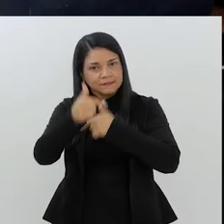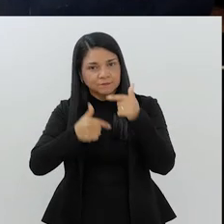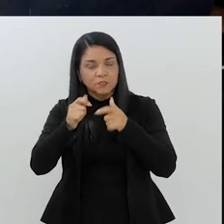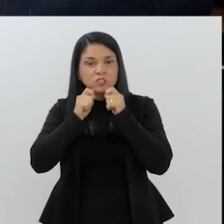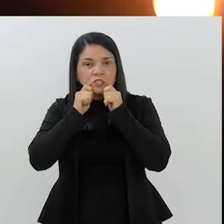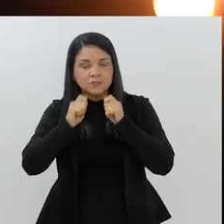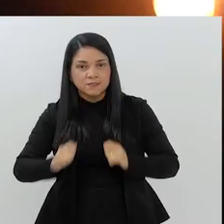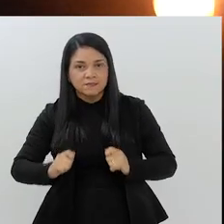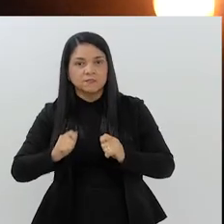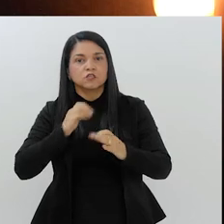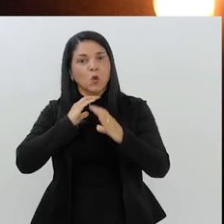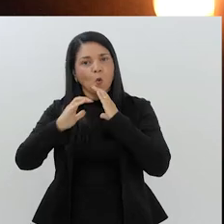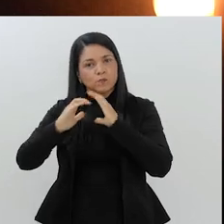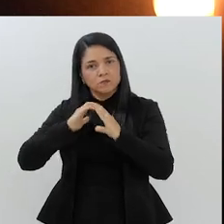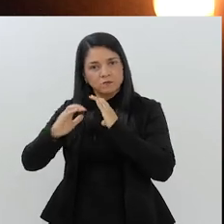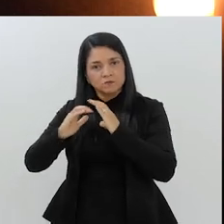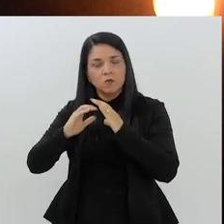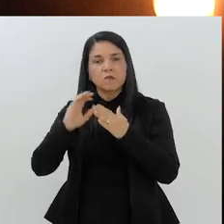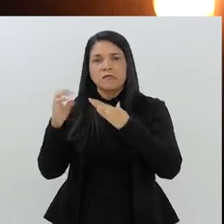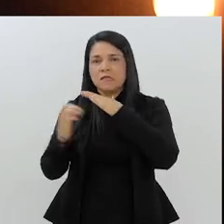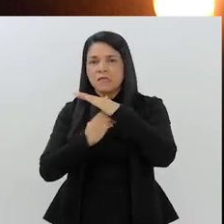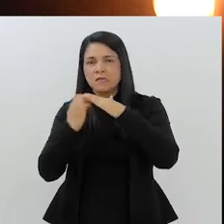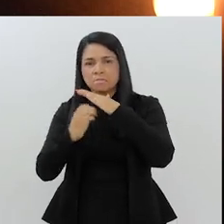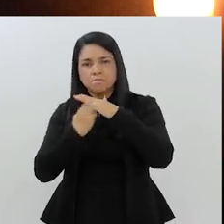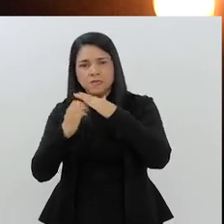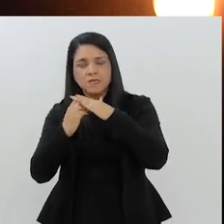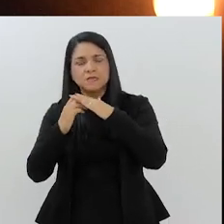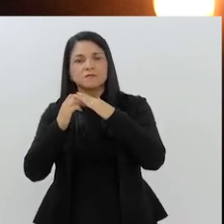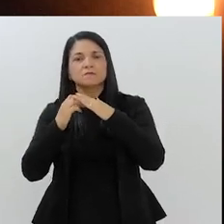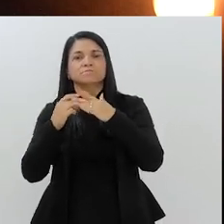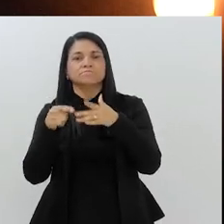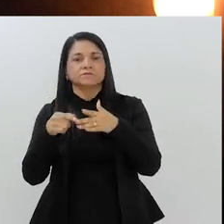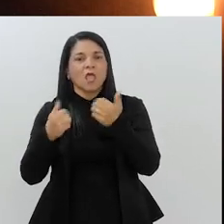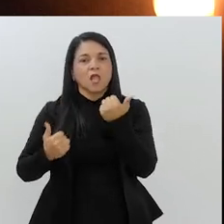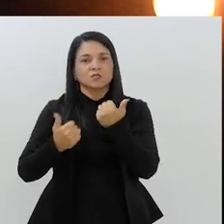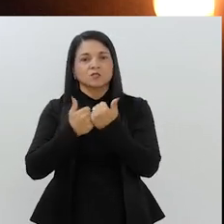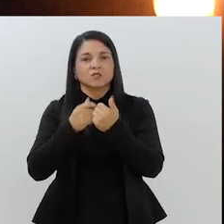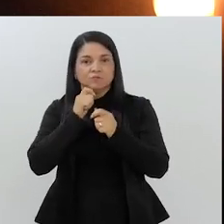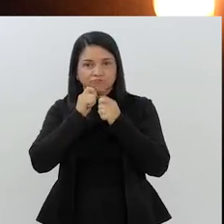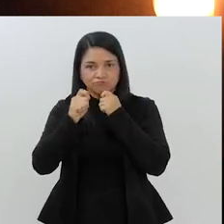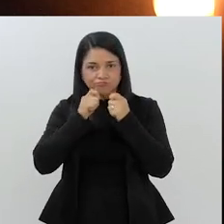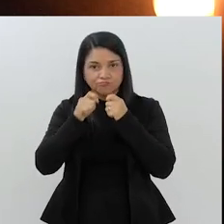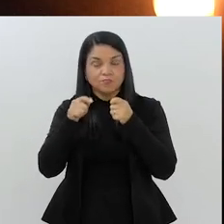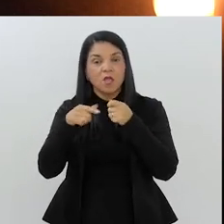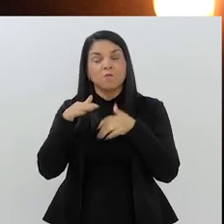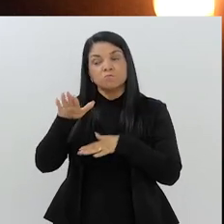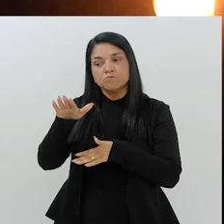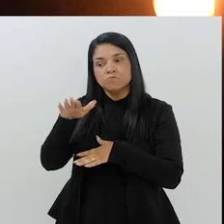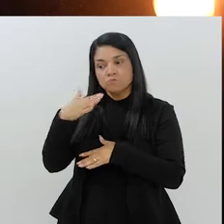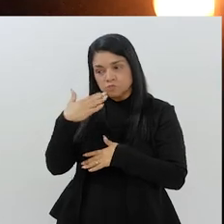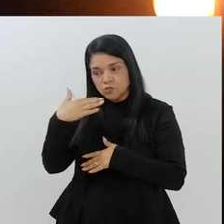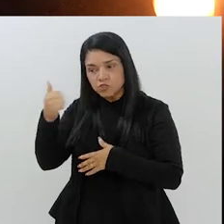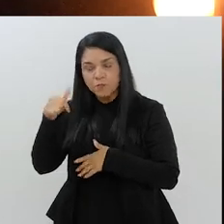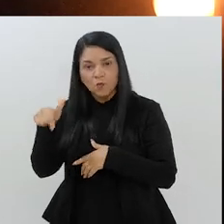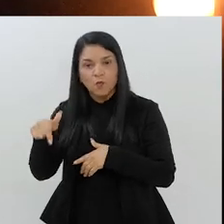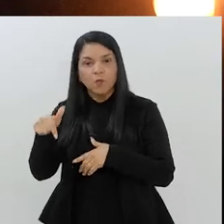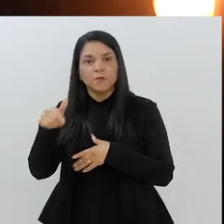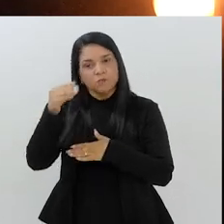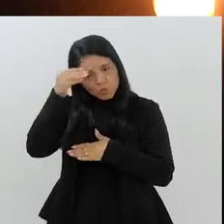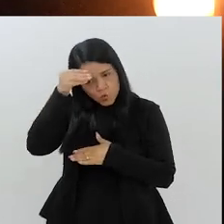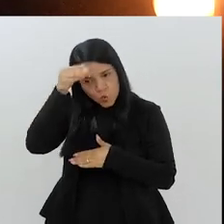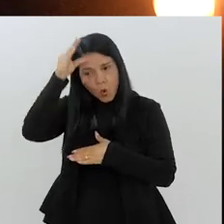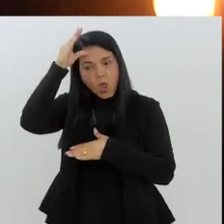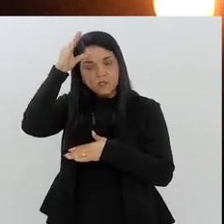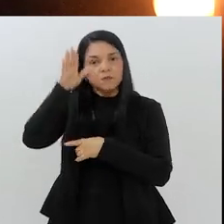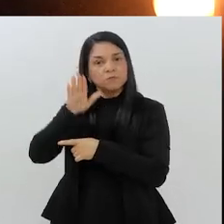sempre trabalhei com assessoria de comunicação, já trabalhei numa empresa de assessoria de imprensa e eu fui chamado para contribuir